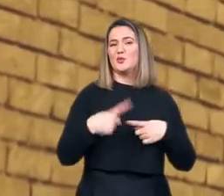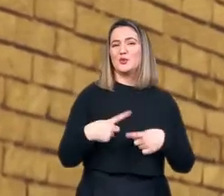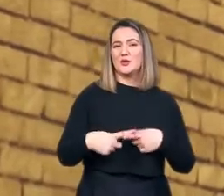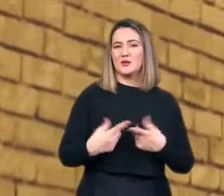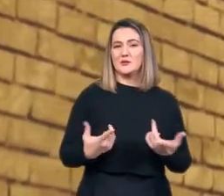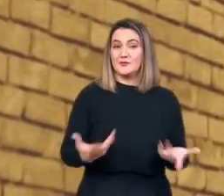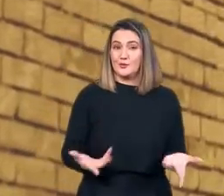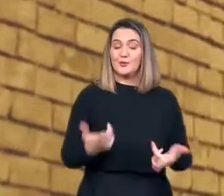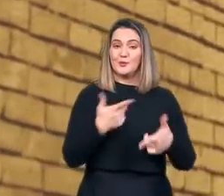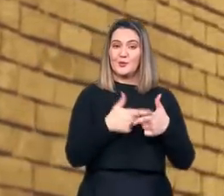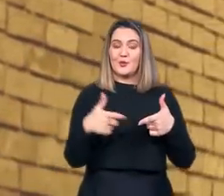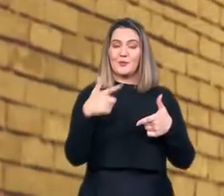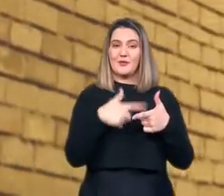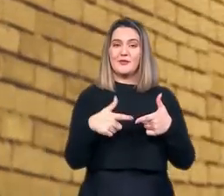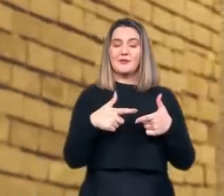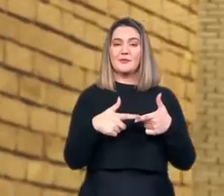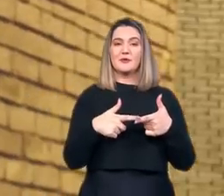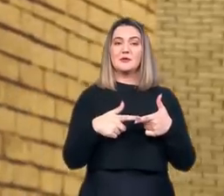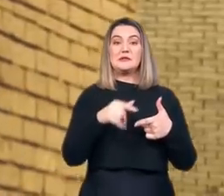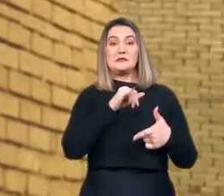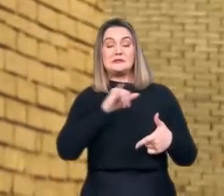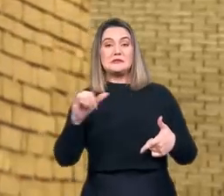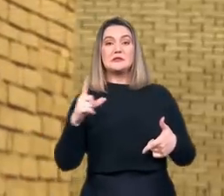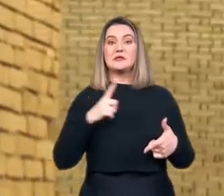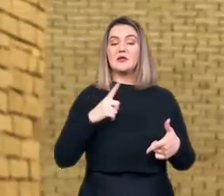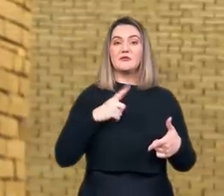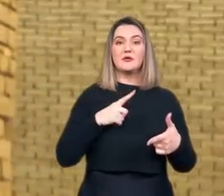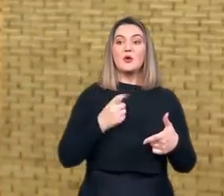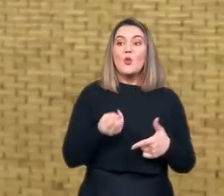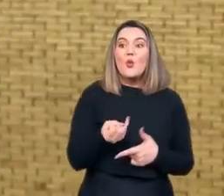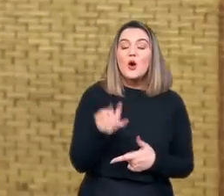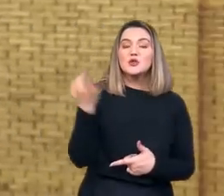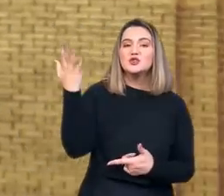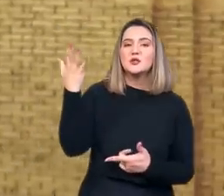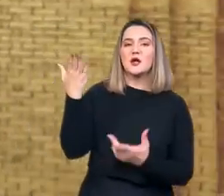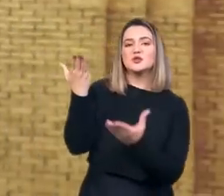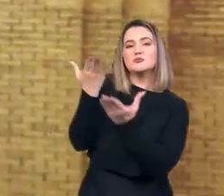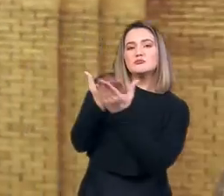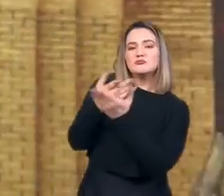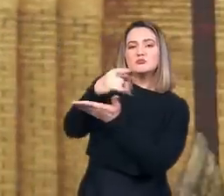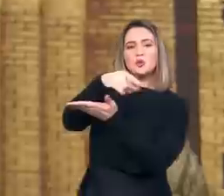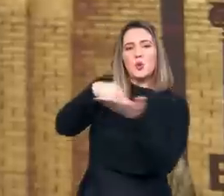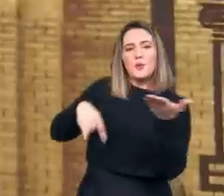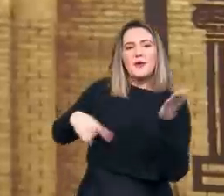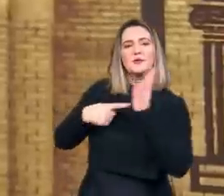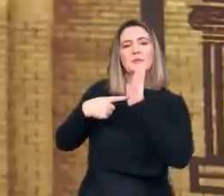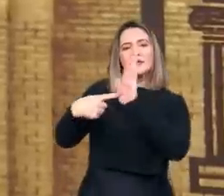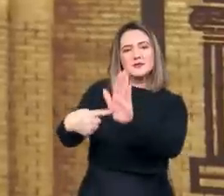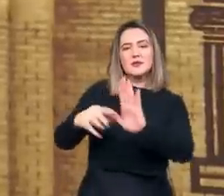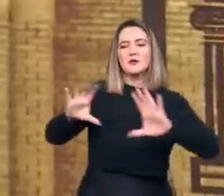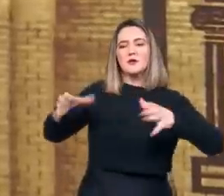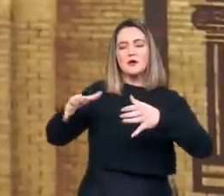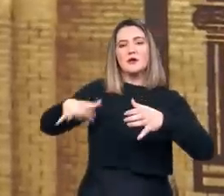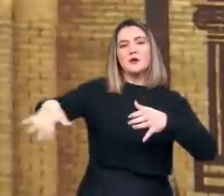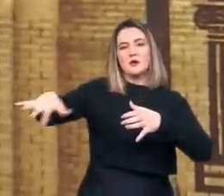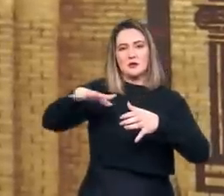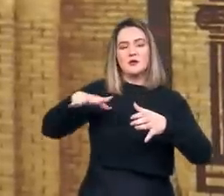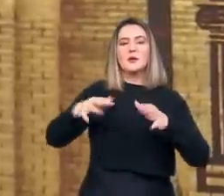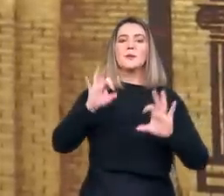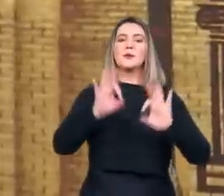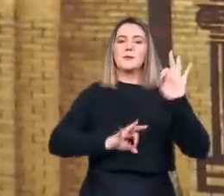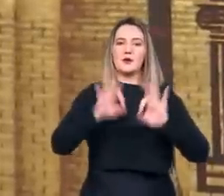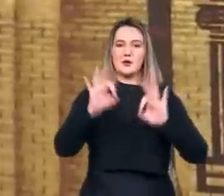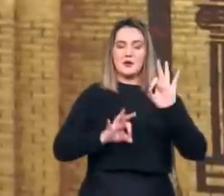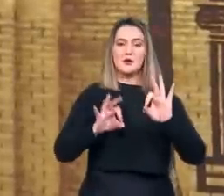é que, por maior que fosse o número de documentos apresentados ao time de Borromeu para preparar o dossiê do